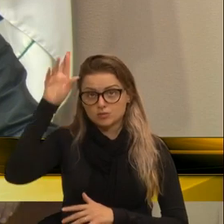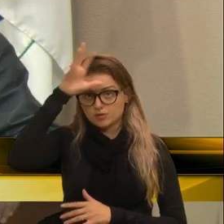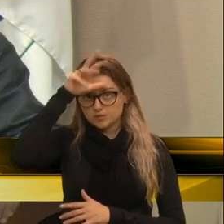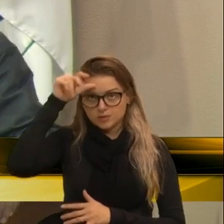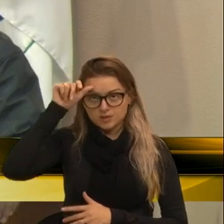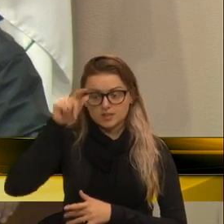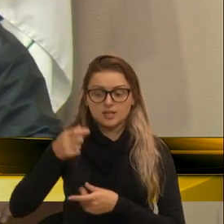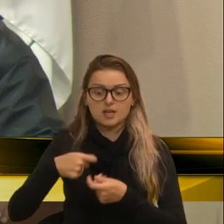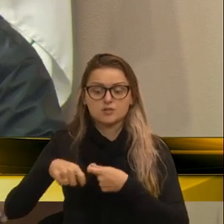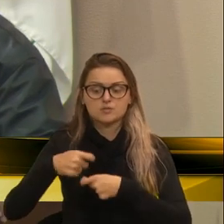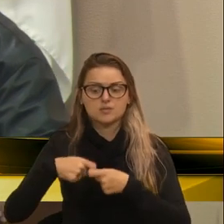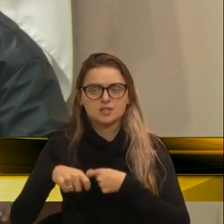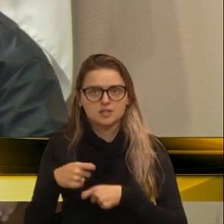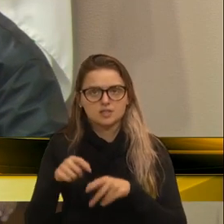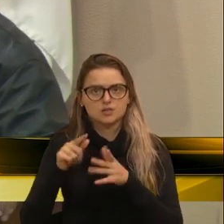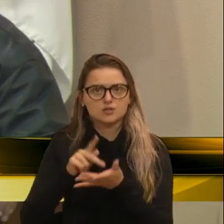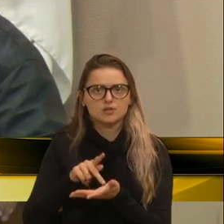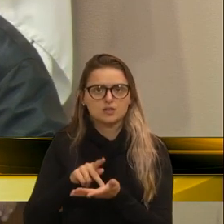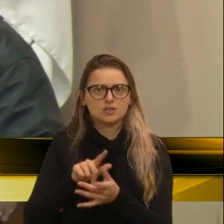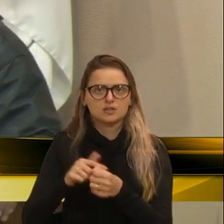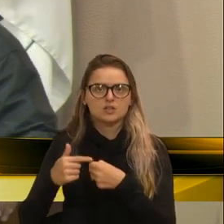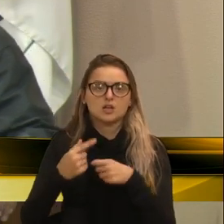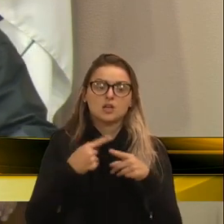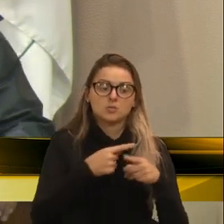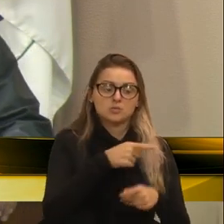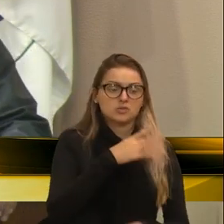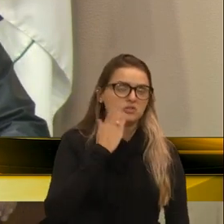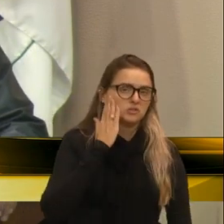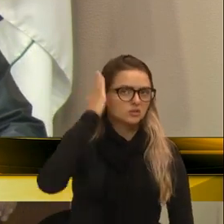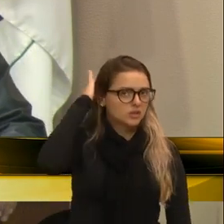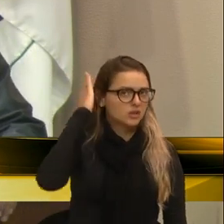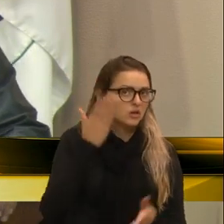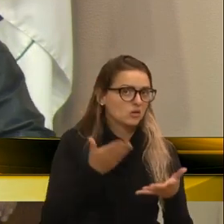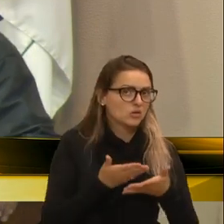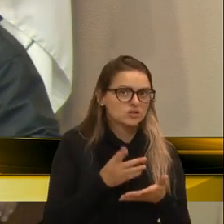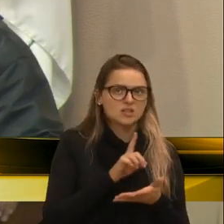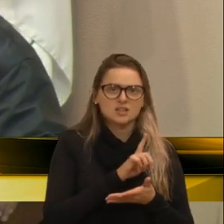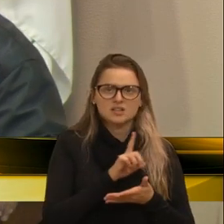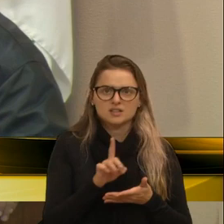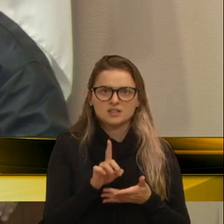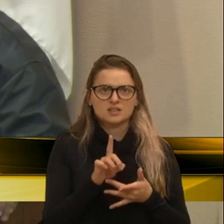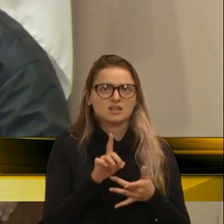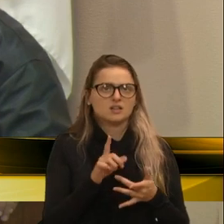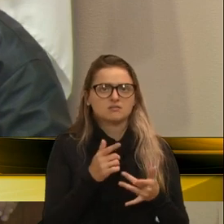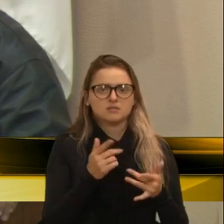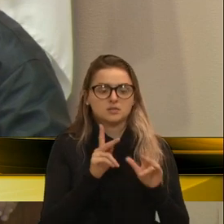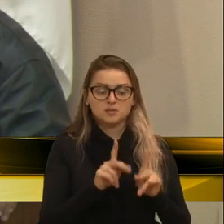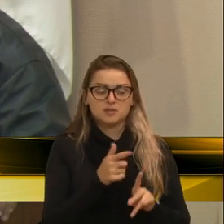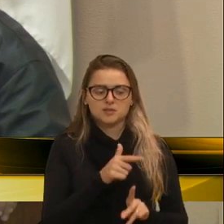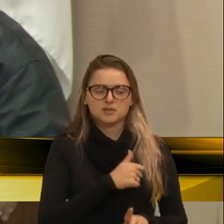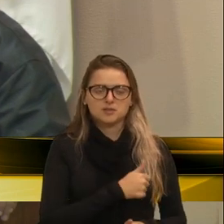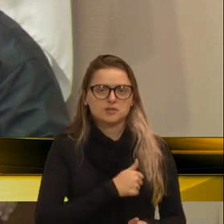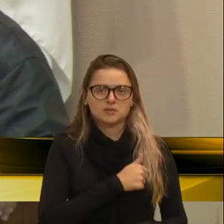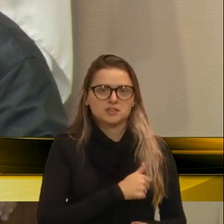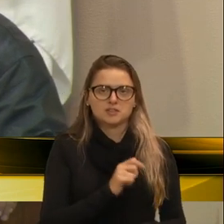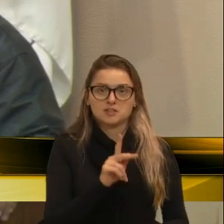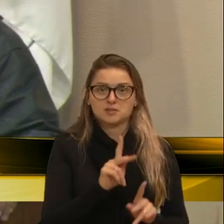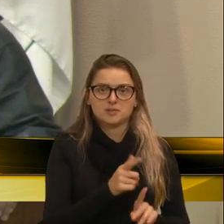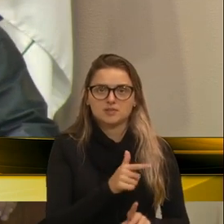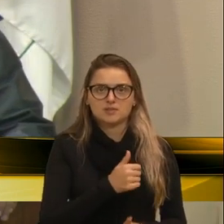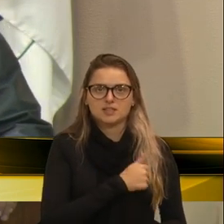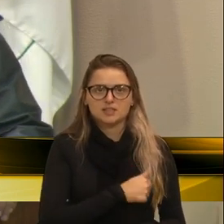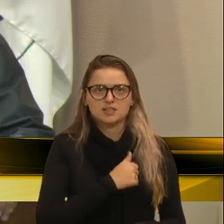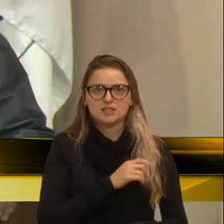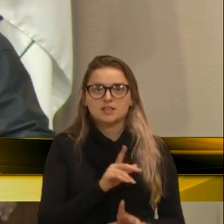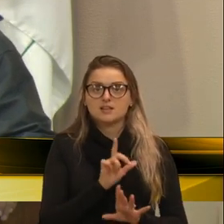pessoa que administra essa cidade, porque esse prefeito que está aí não vai deixar saudades, não vai deixar saudades, vai sair